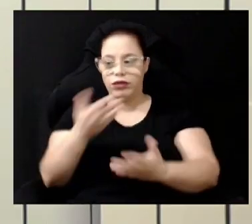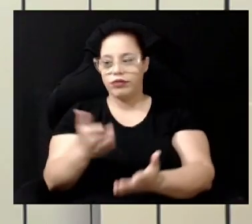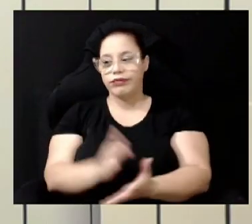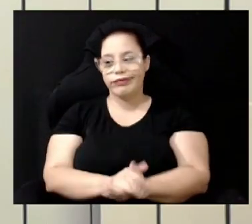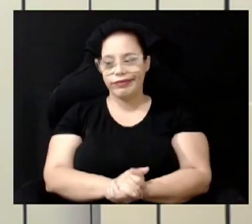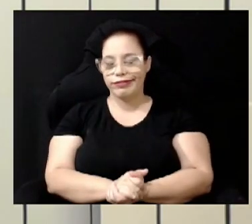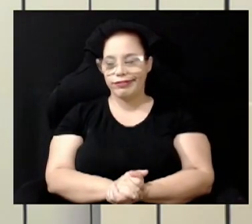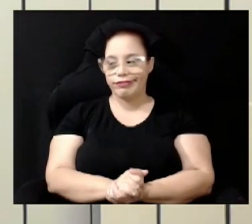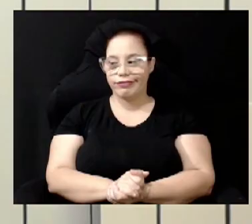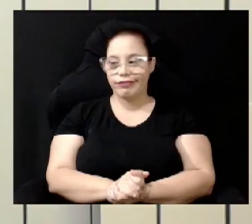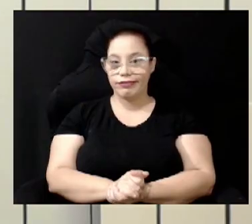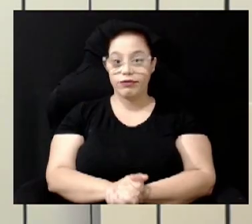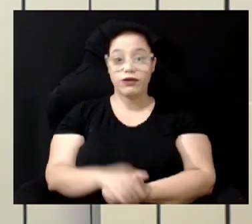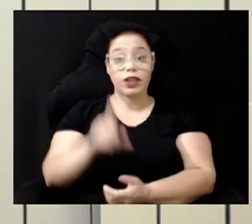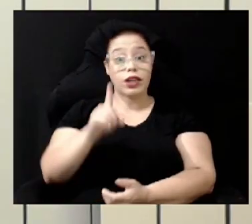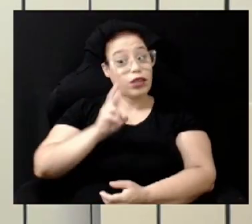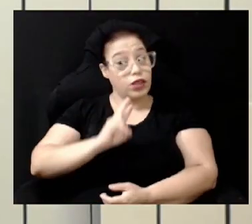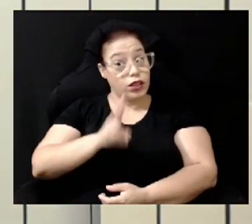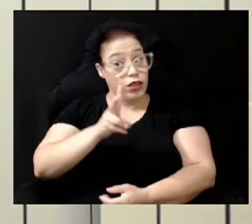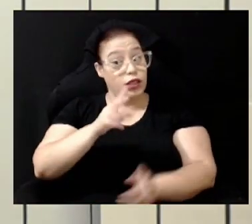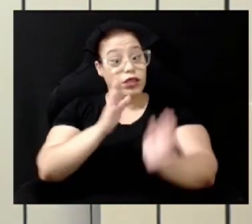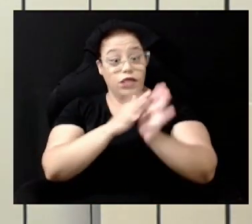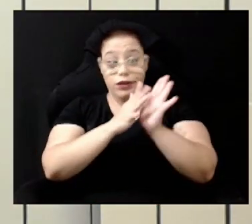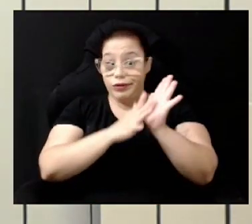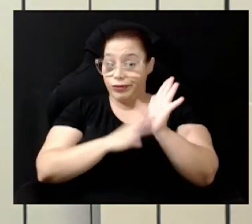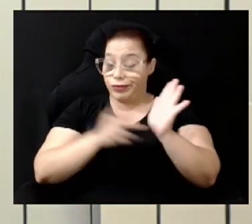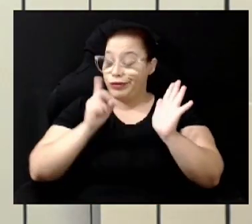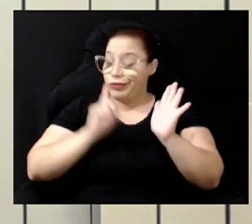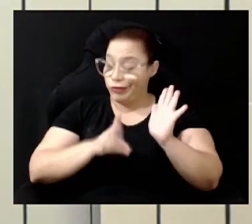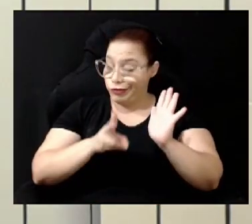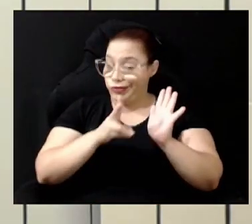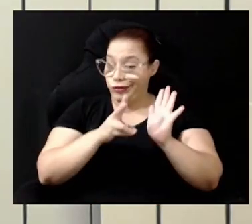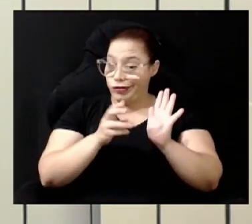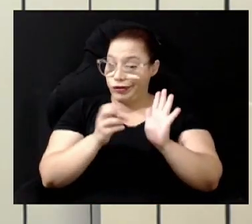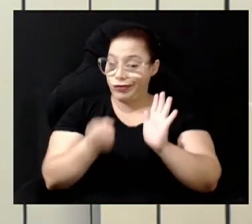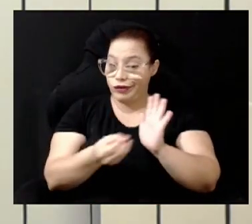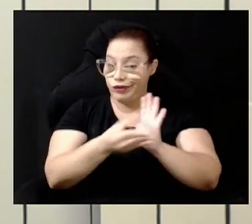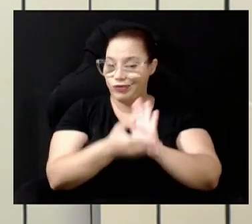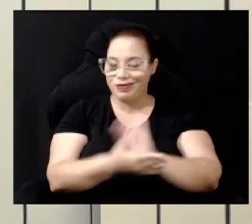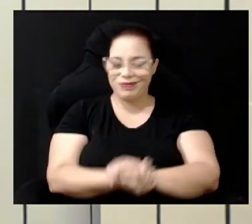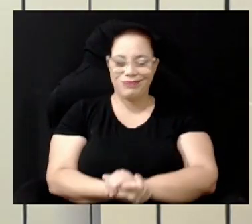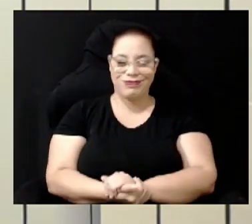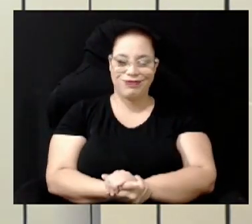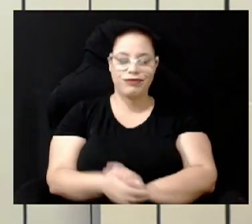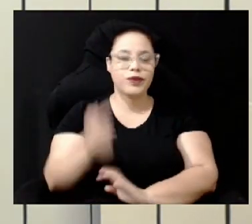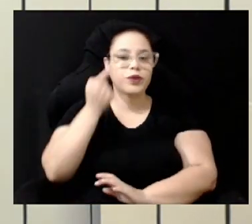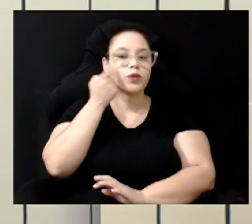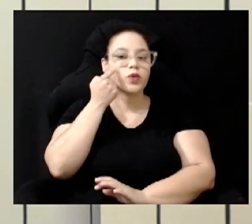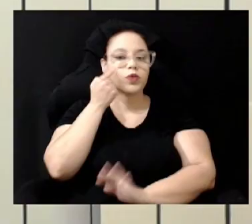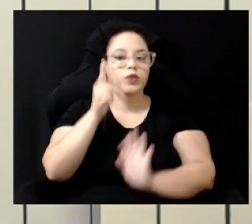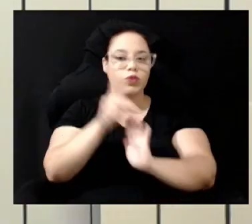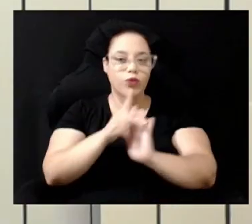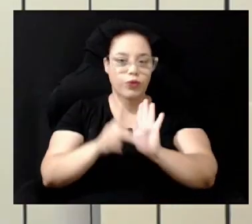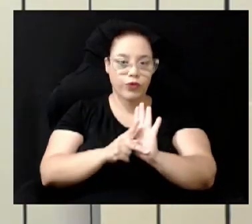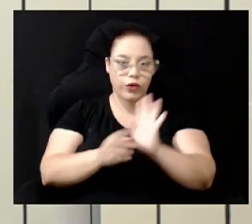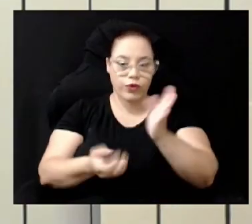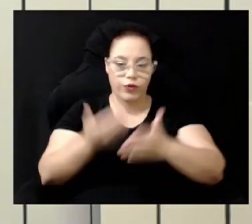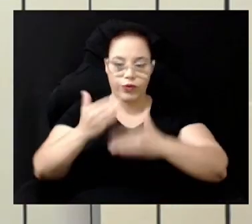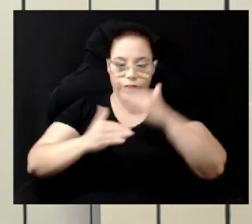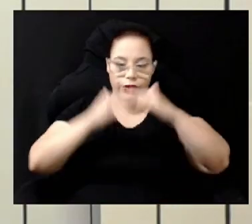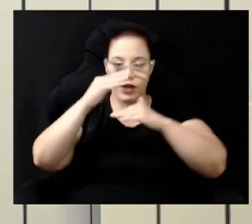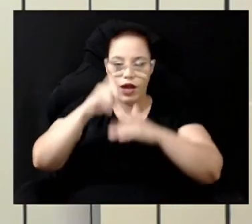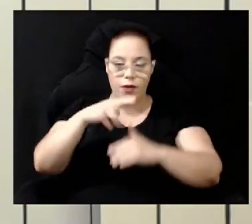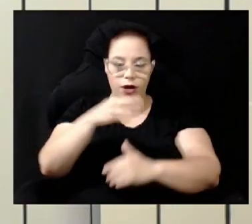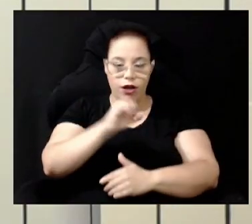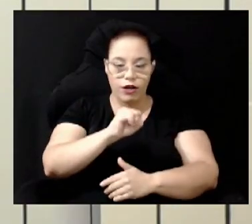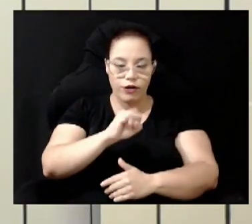Deixe sempre a carteirinha de vacinação atualizada E olha só, projeto Desenvolve Amaraz levou para